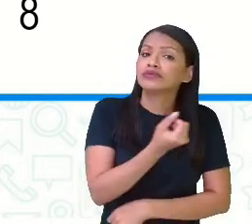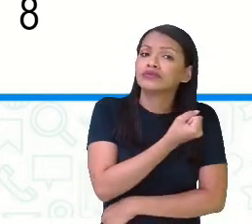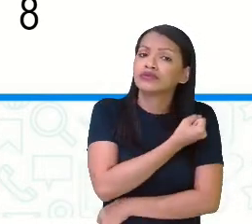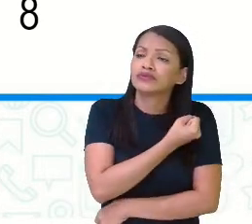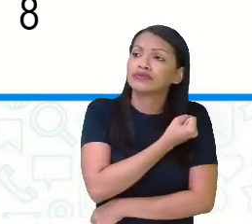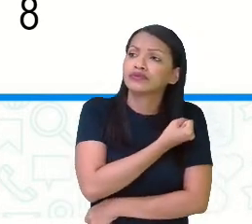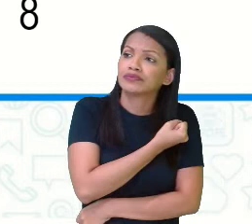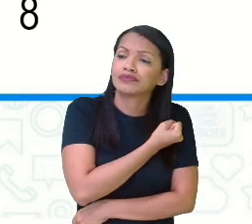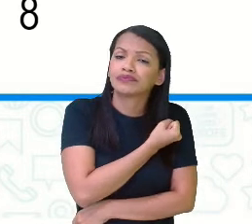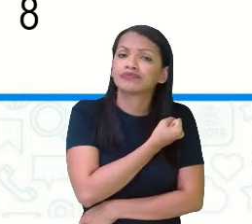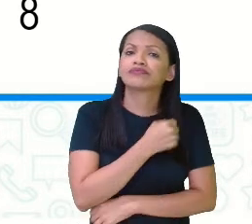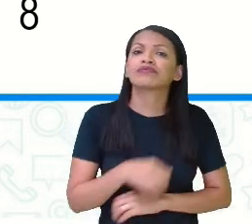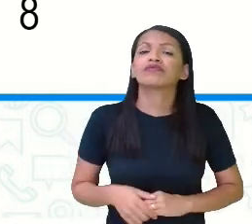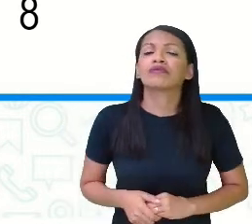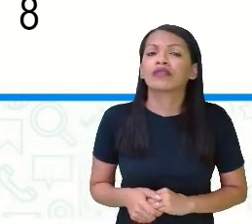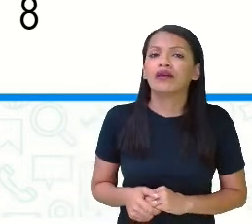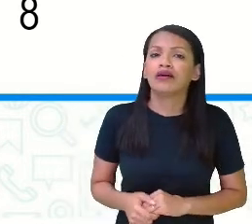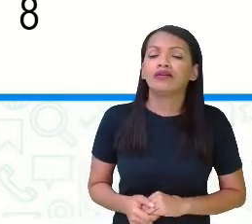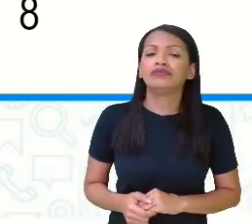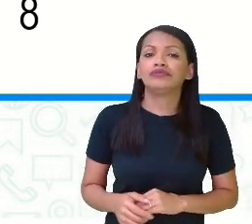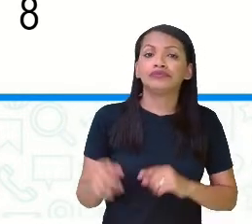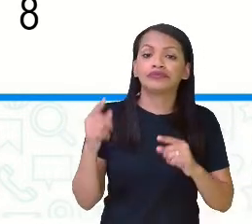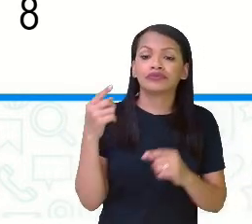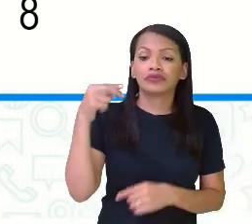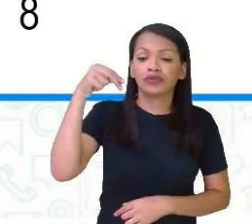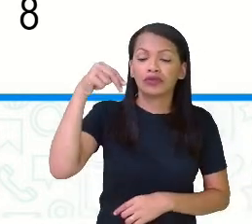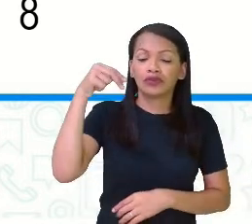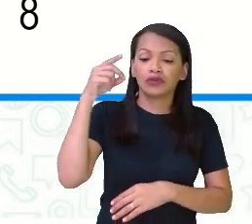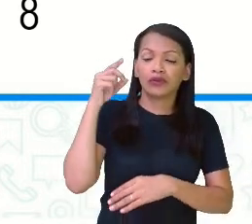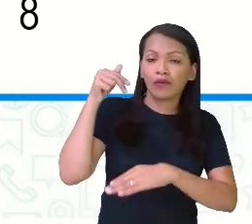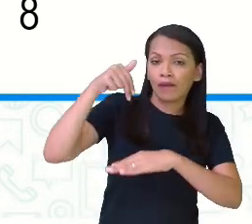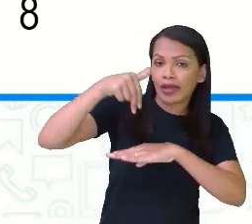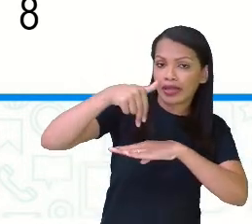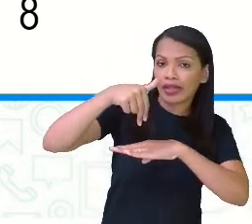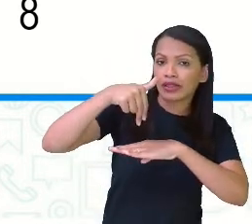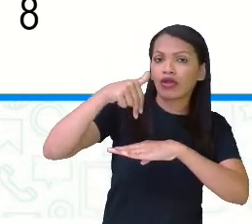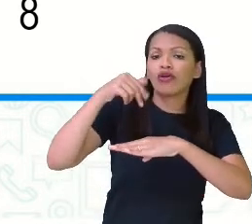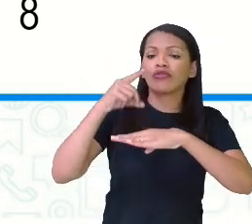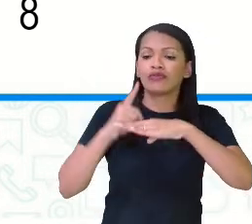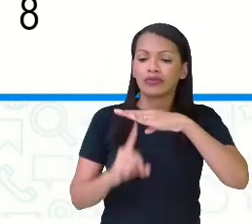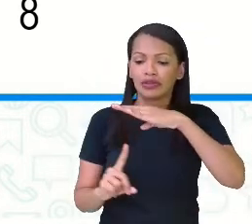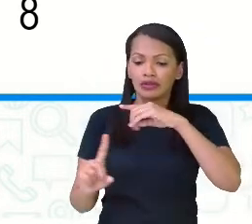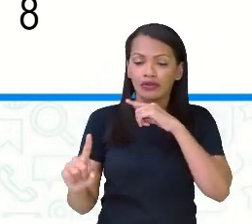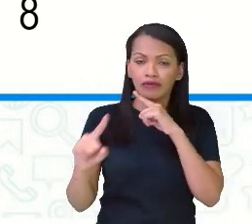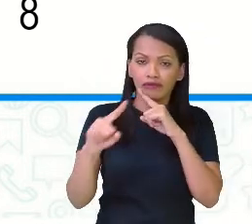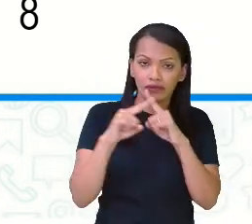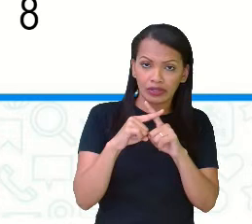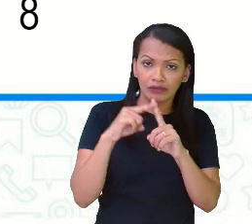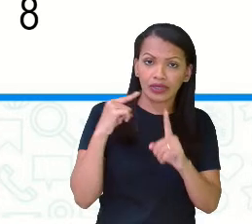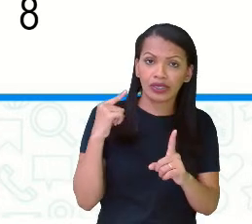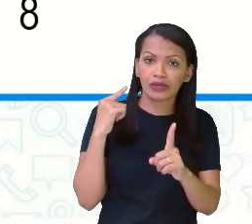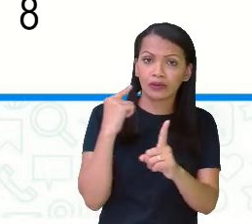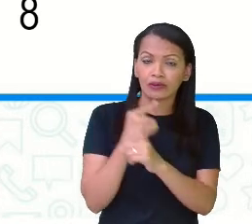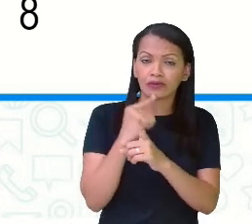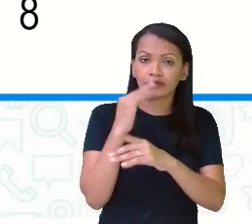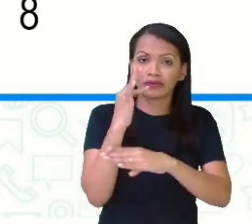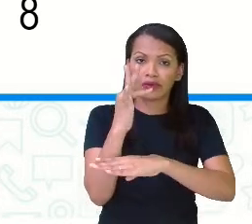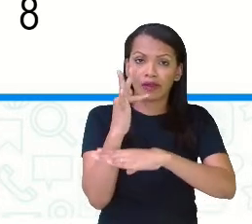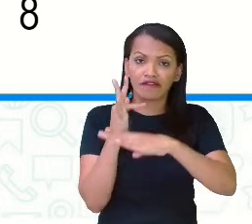Multiplicar o numerador e o denominador. Beleza? Vou encontrar uma fração